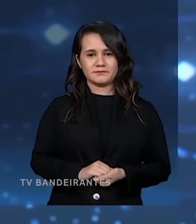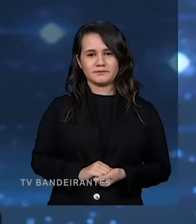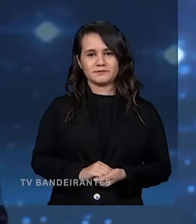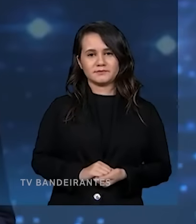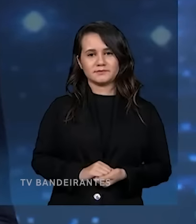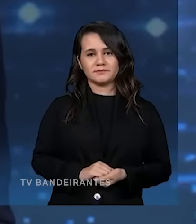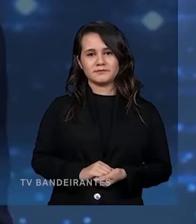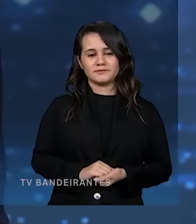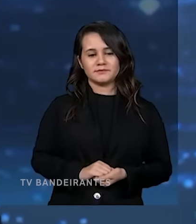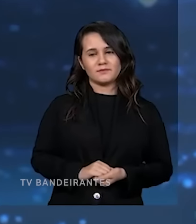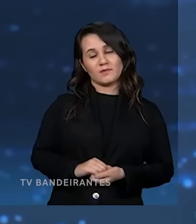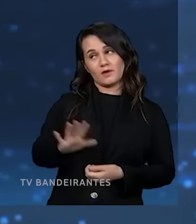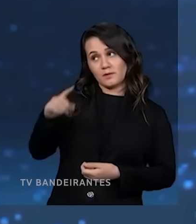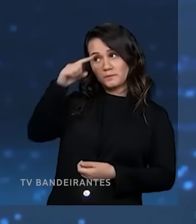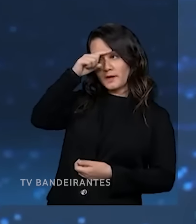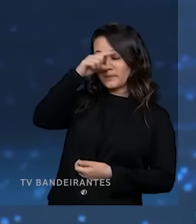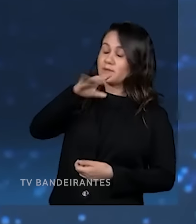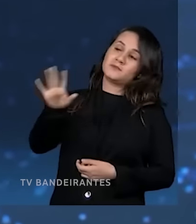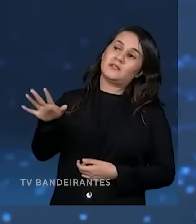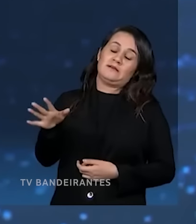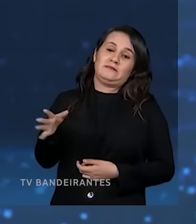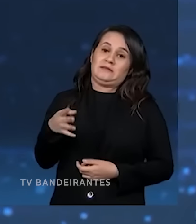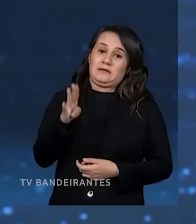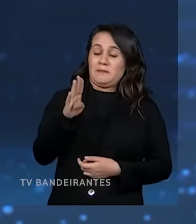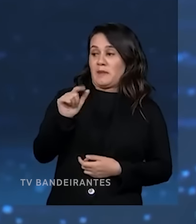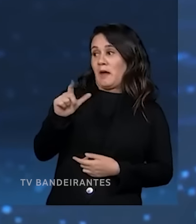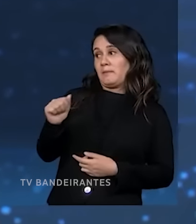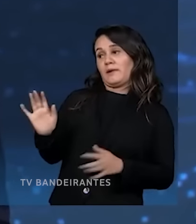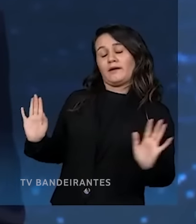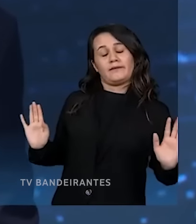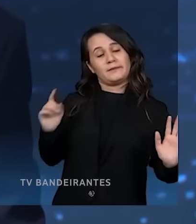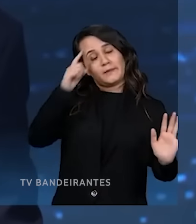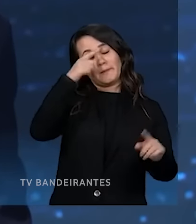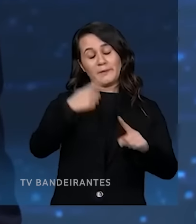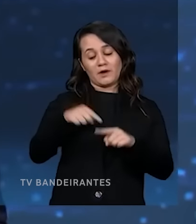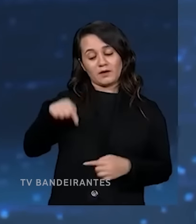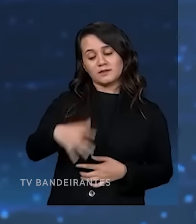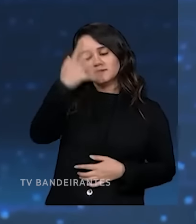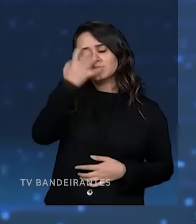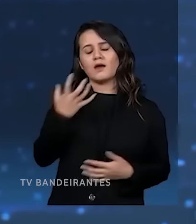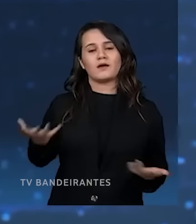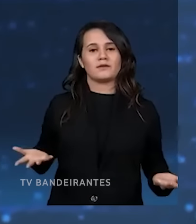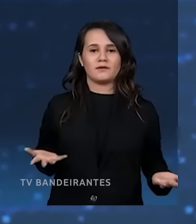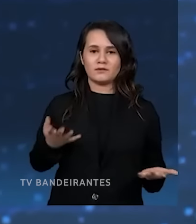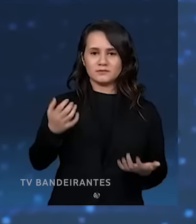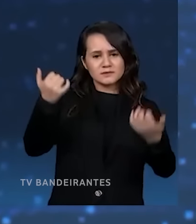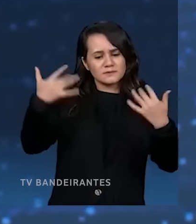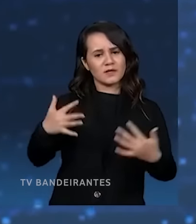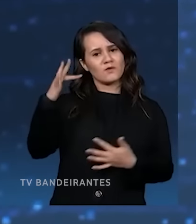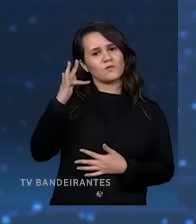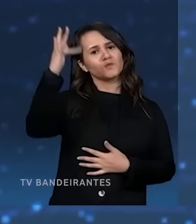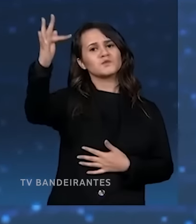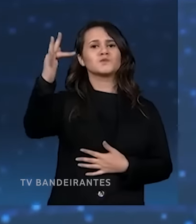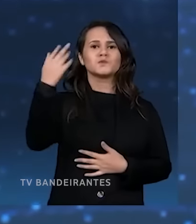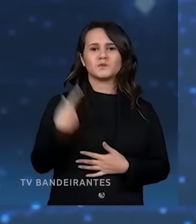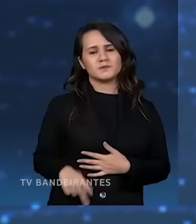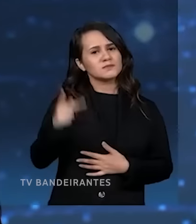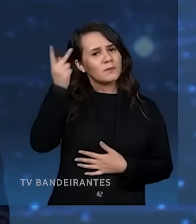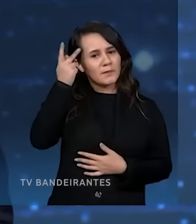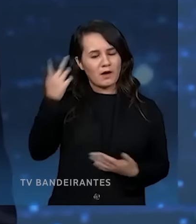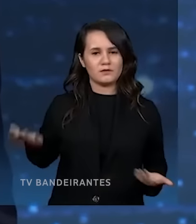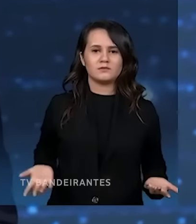O Pablo Marçal, você vai virar blá-blá Marçal desse jeito, né? A gente está aqui, é um debate muito sério. Nós estamos falando do futuro da cidade de São Paulo.